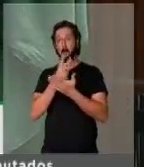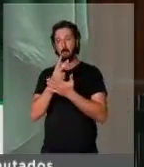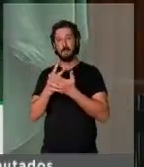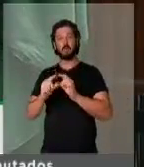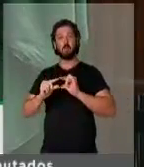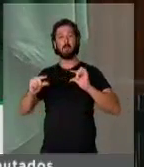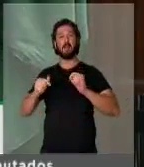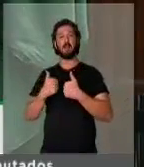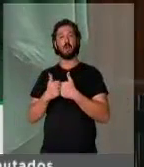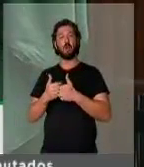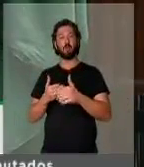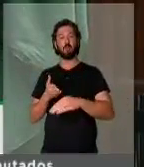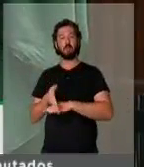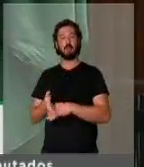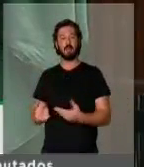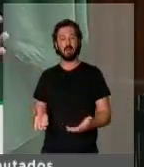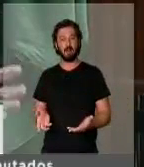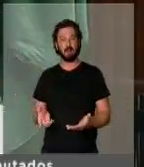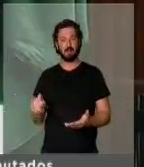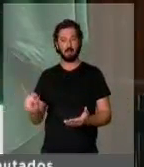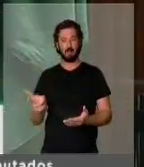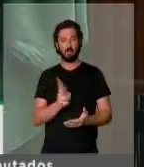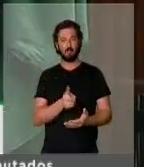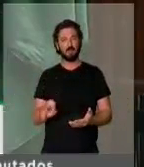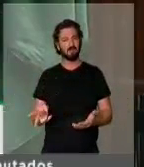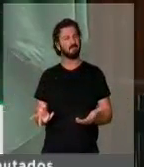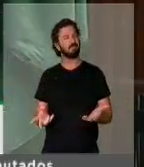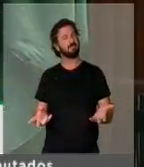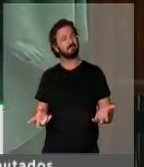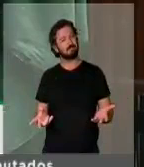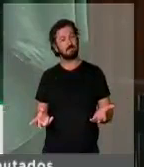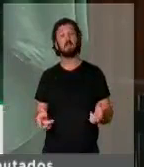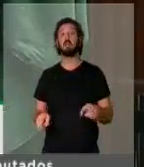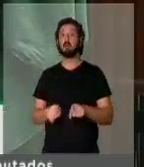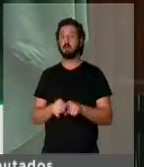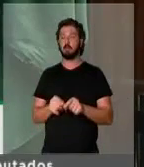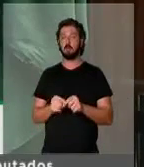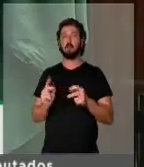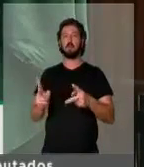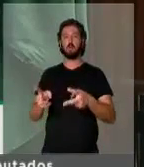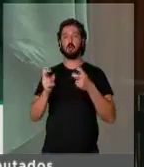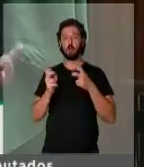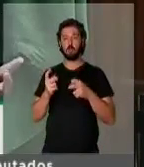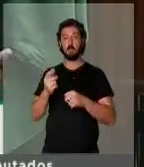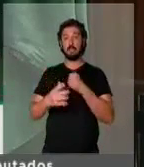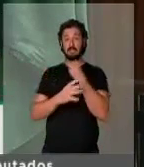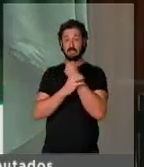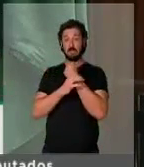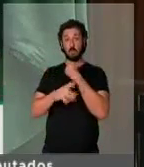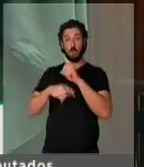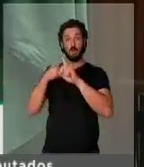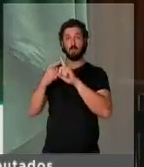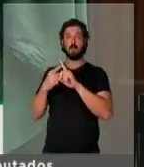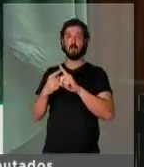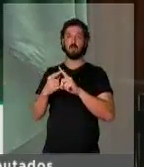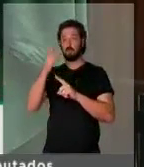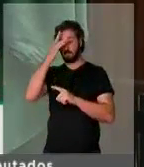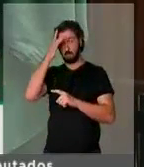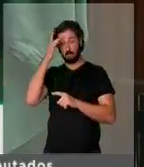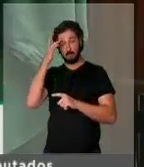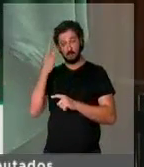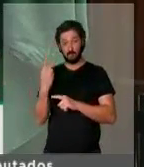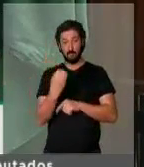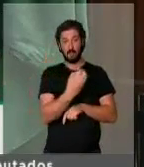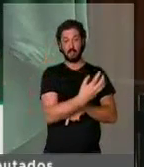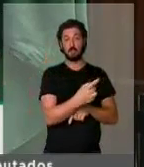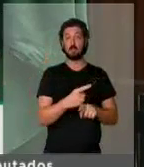Tem cobrado uma série de obrigações, inclusive o pagamento de um seguro a mais para os passageiros,